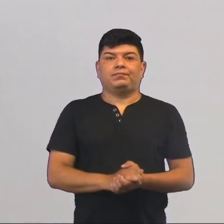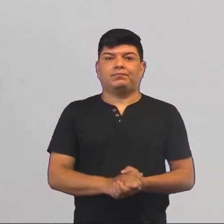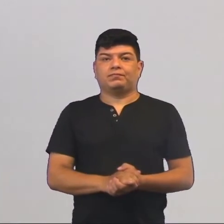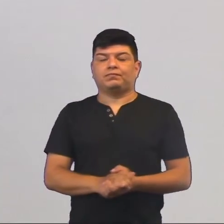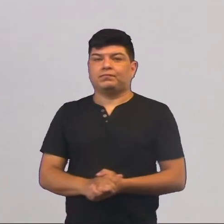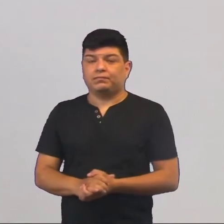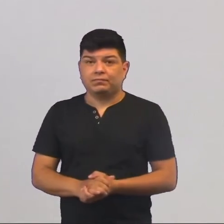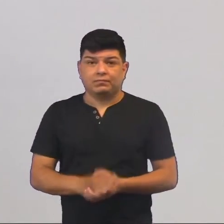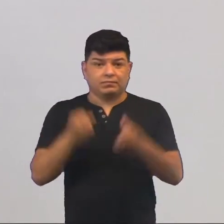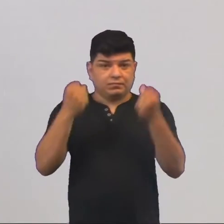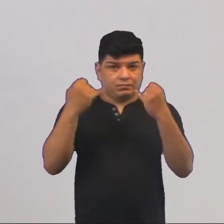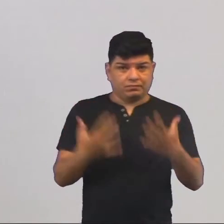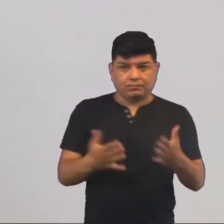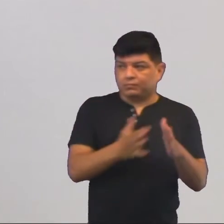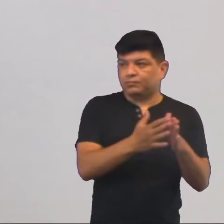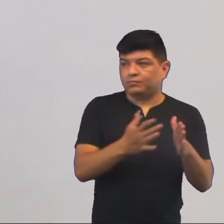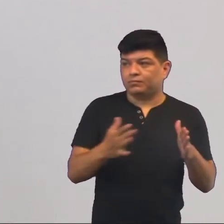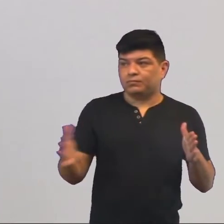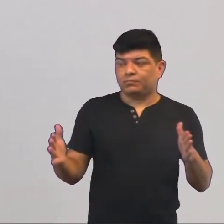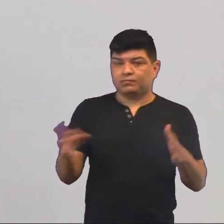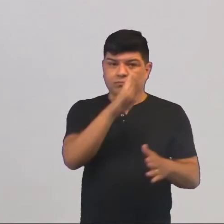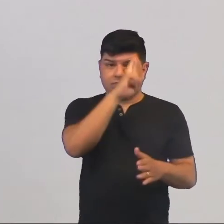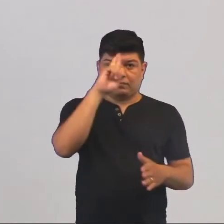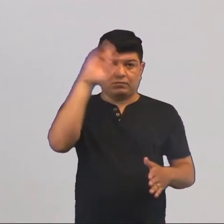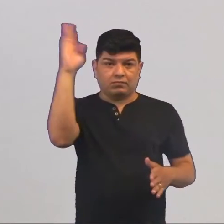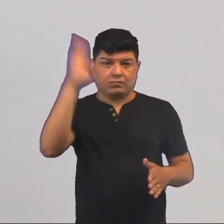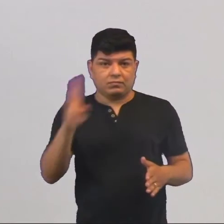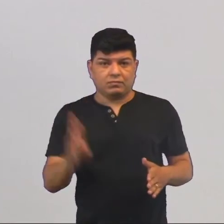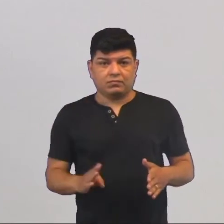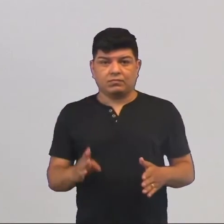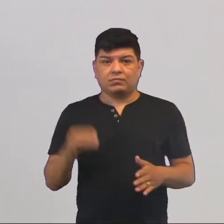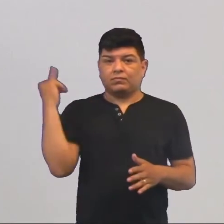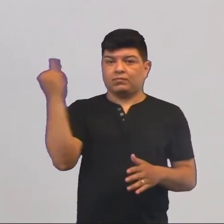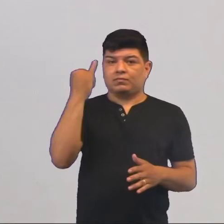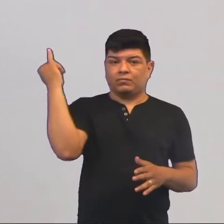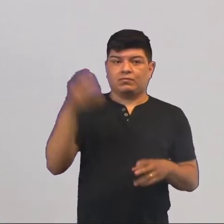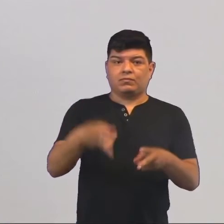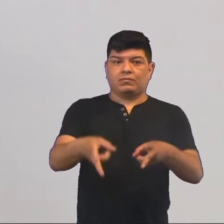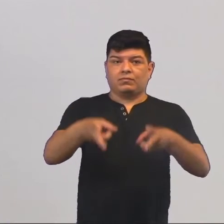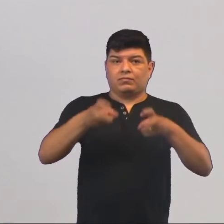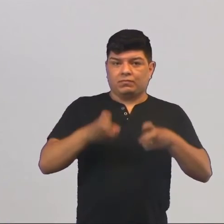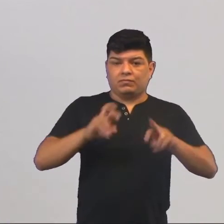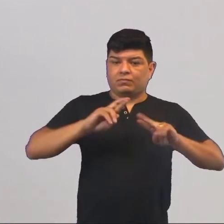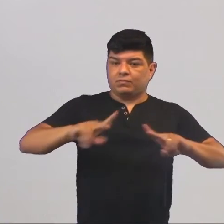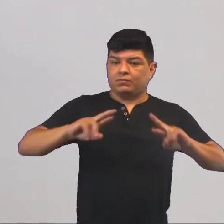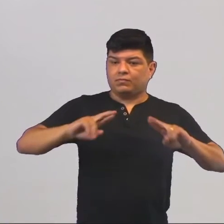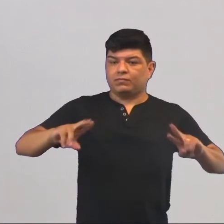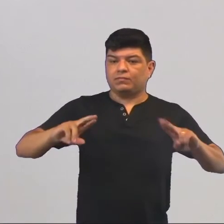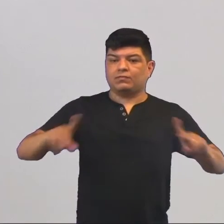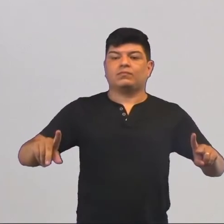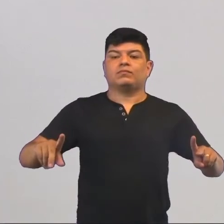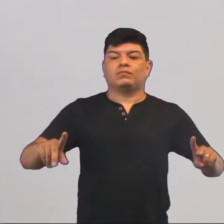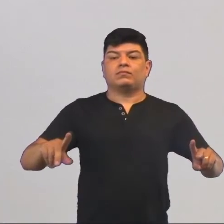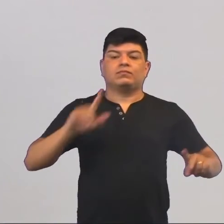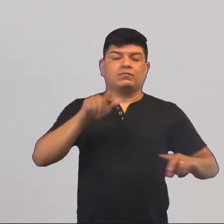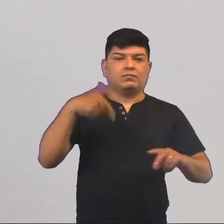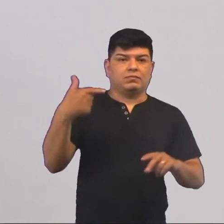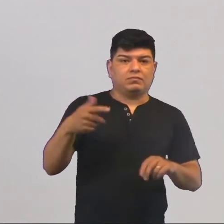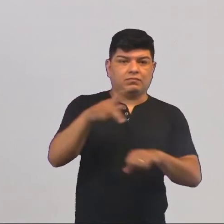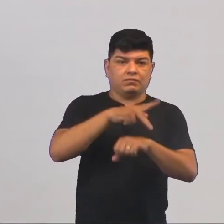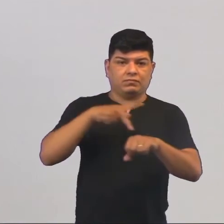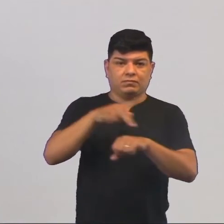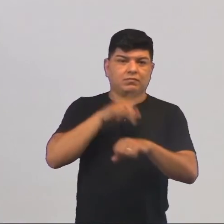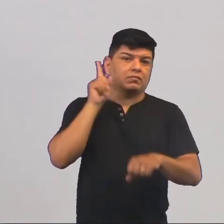Quando a gente fala desse período, da história do Brasil, é importante que a gente perceba que o Brasil se diferencia das demais